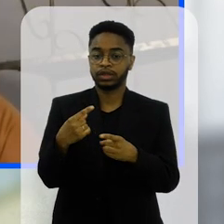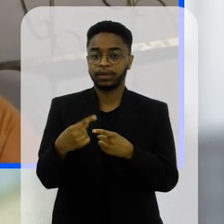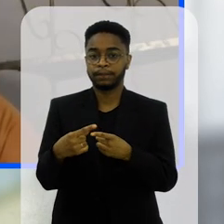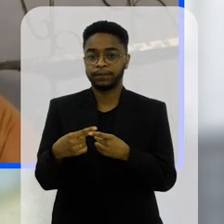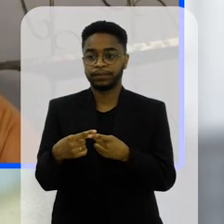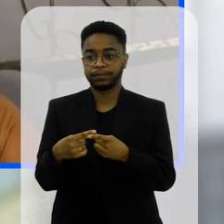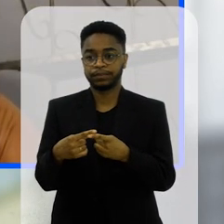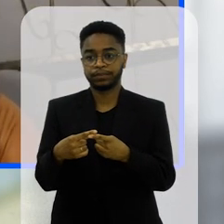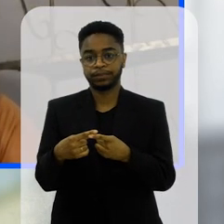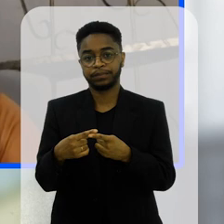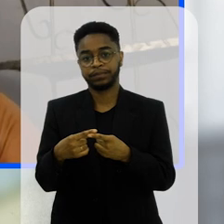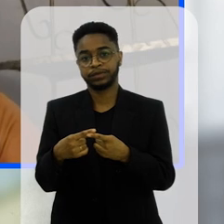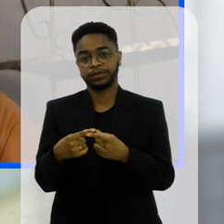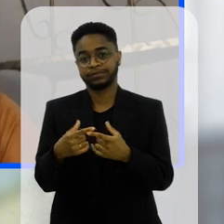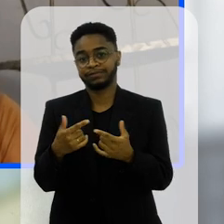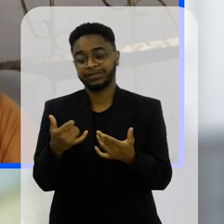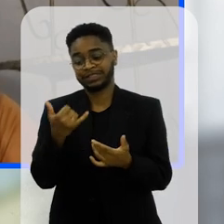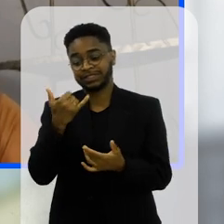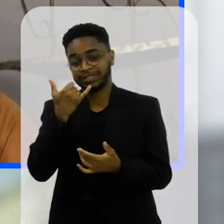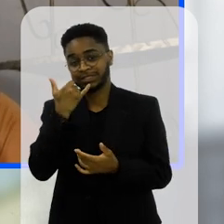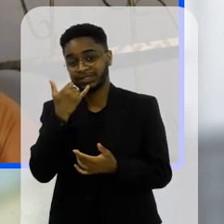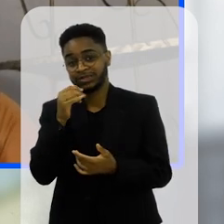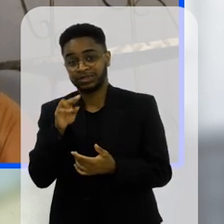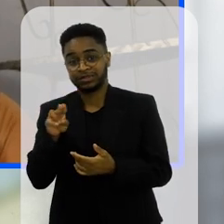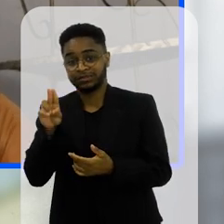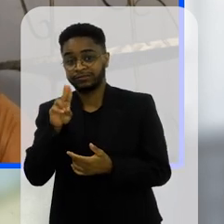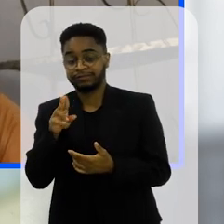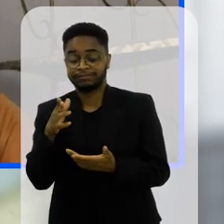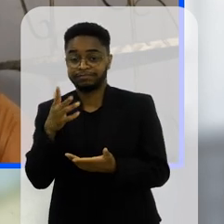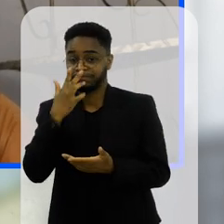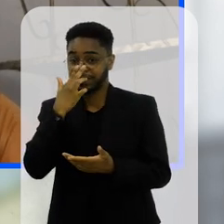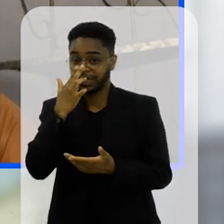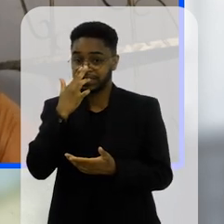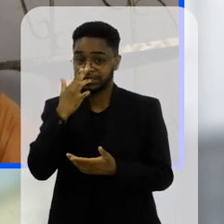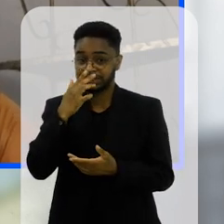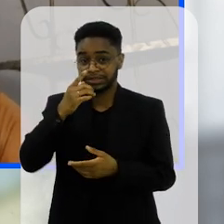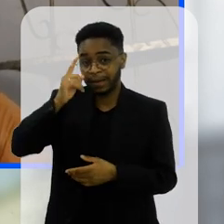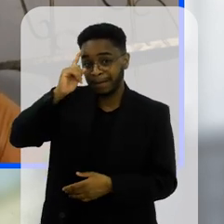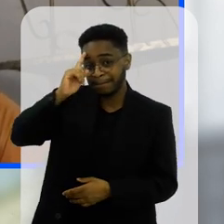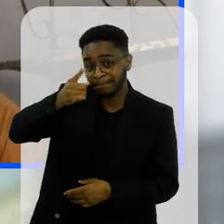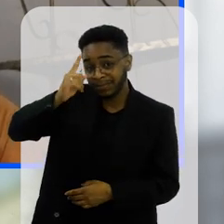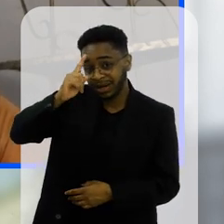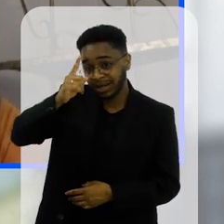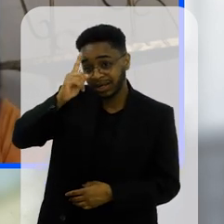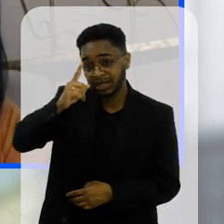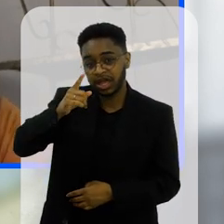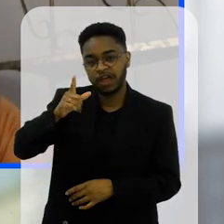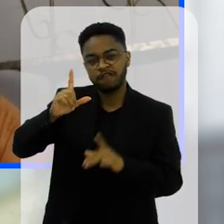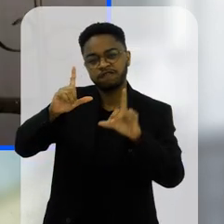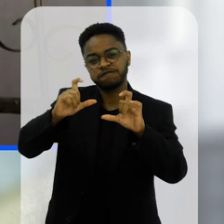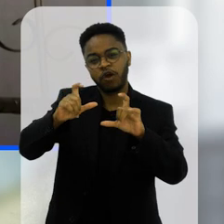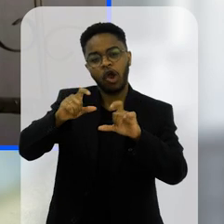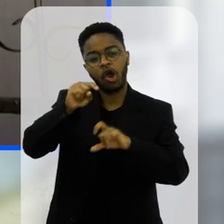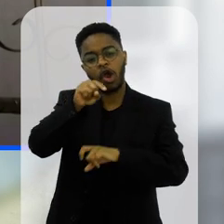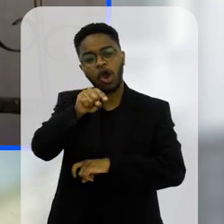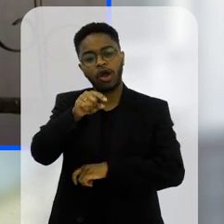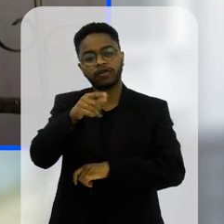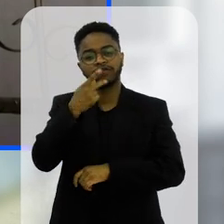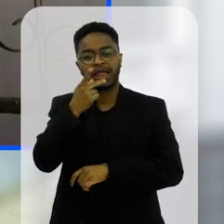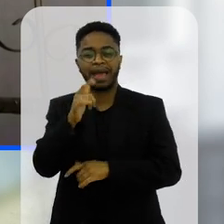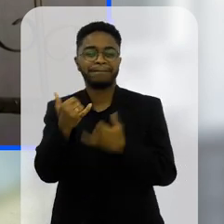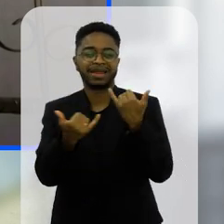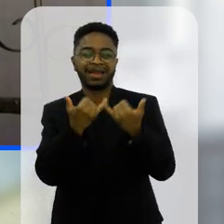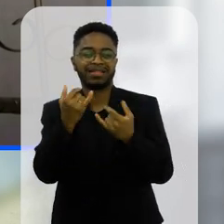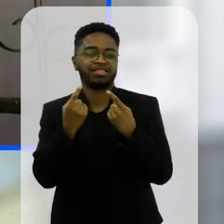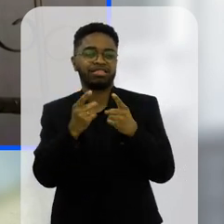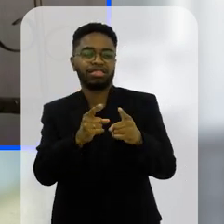porque eles levam o celular e se acham livres né dono do outro dono de filmar tirar uma foto ah é só uma